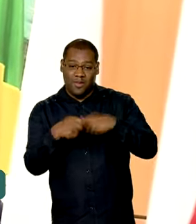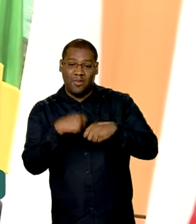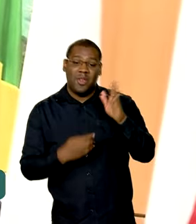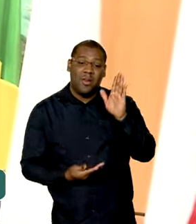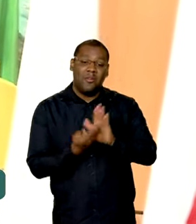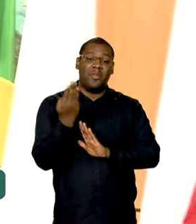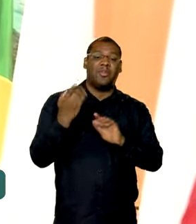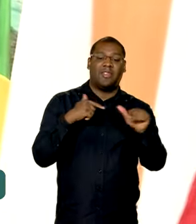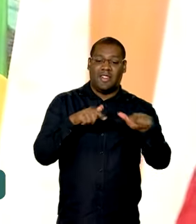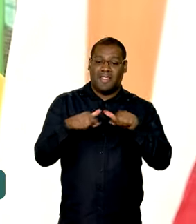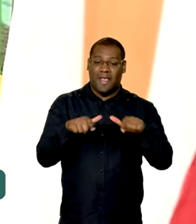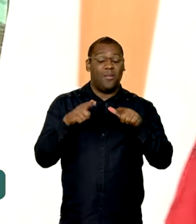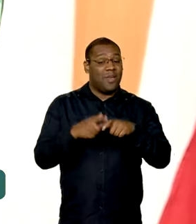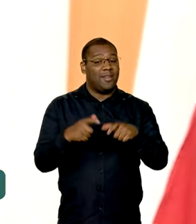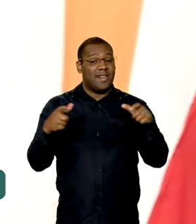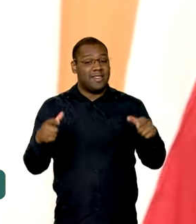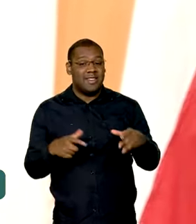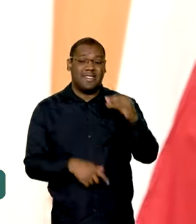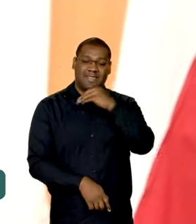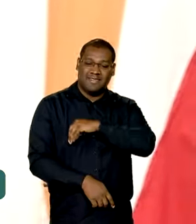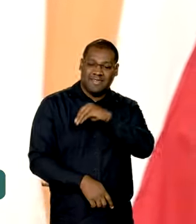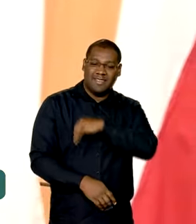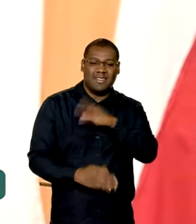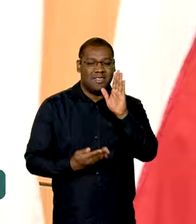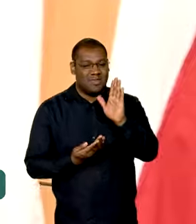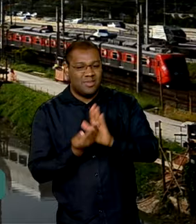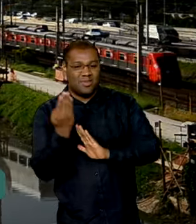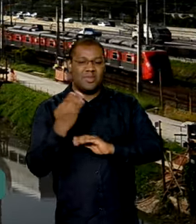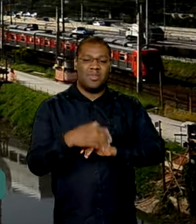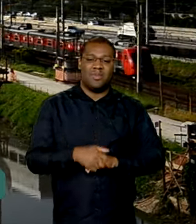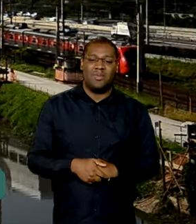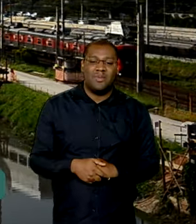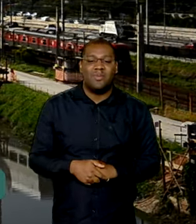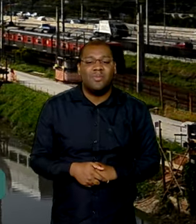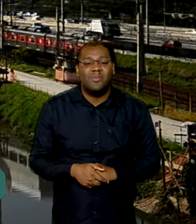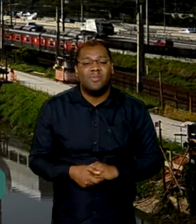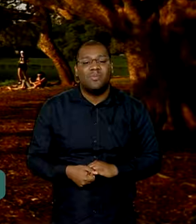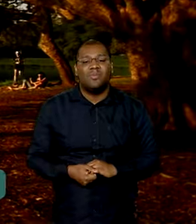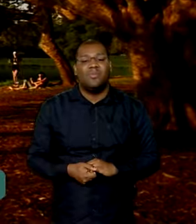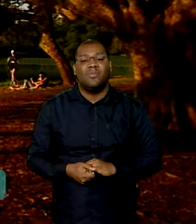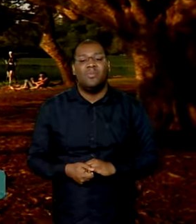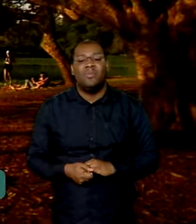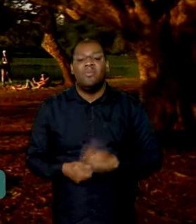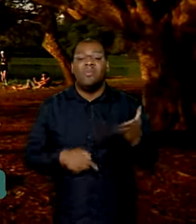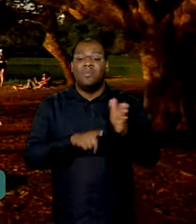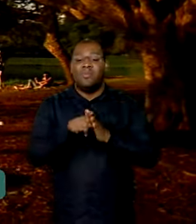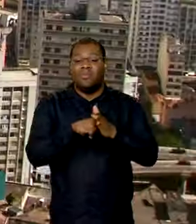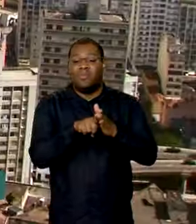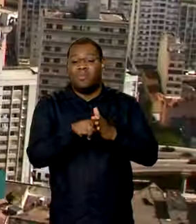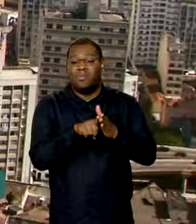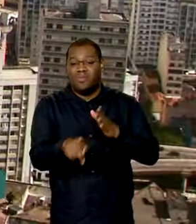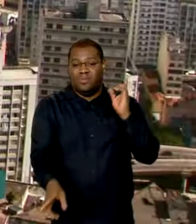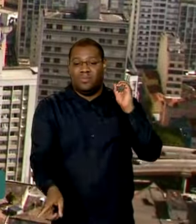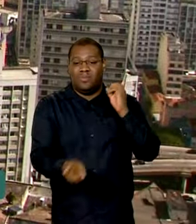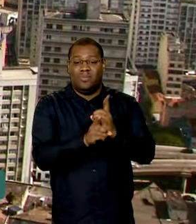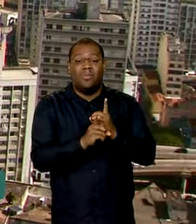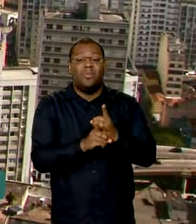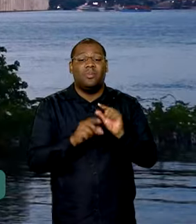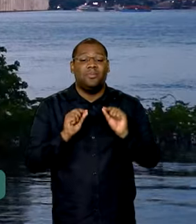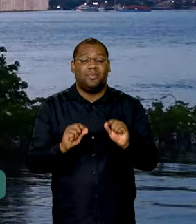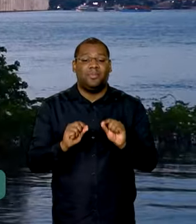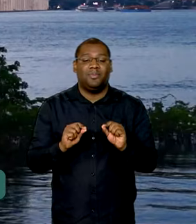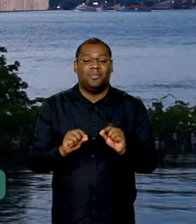significa renda, isso significa desenvolvimento para todos nós. Ainda de acordo com a pesquisa, houve o aumento